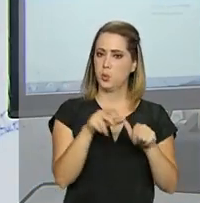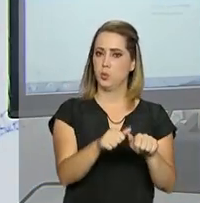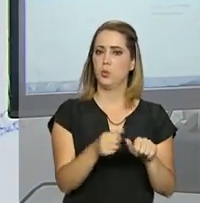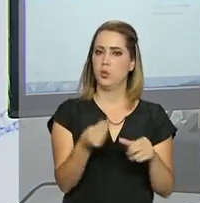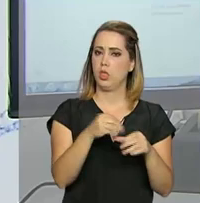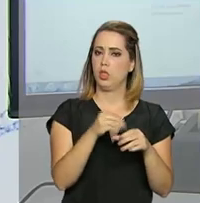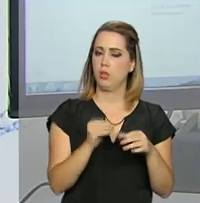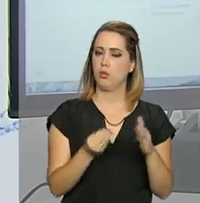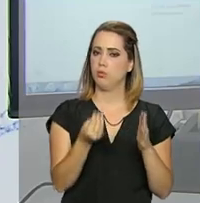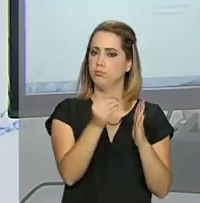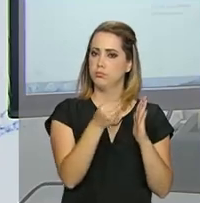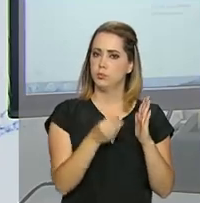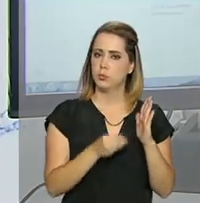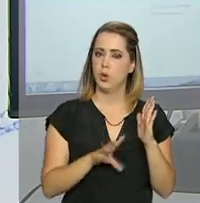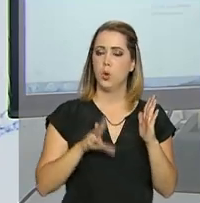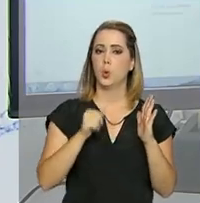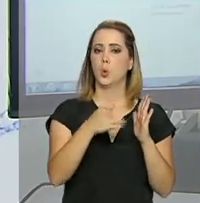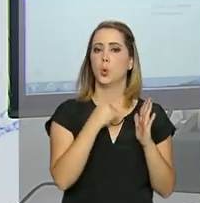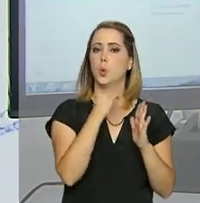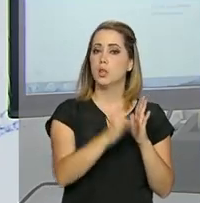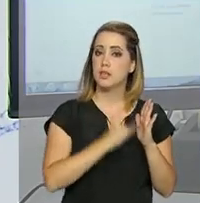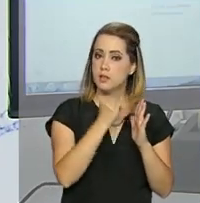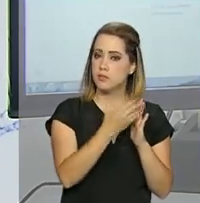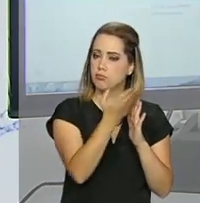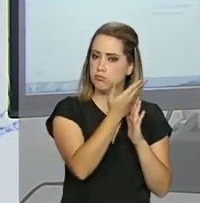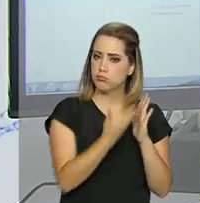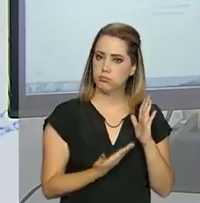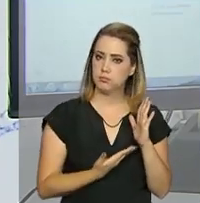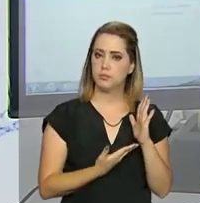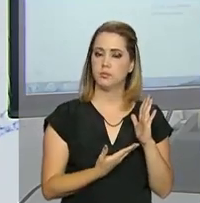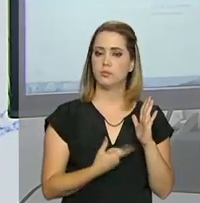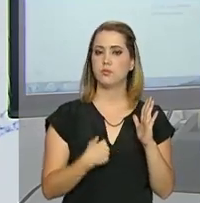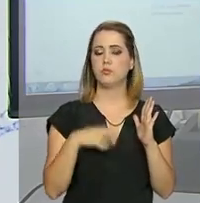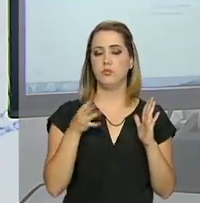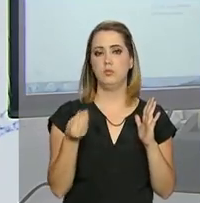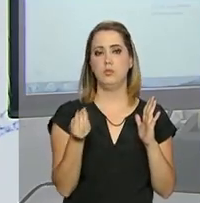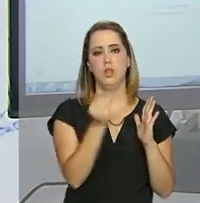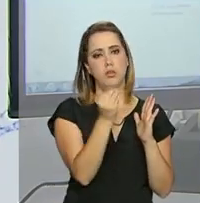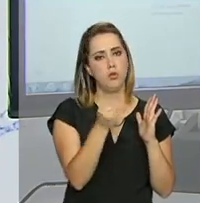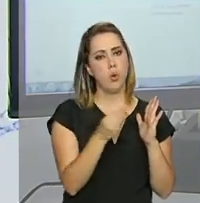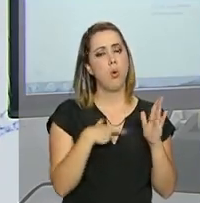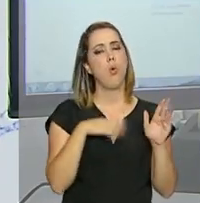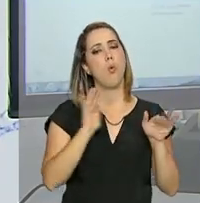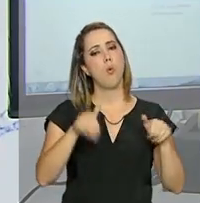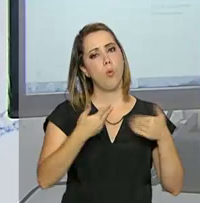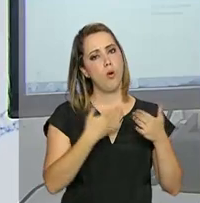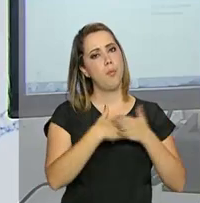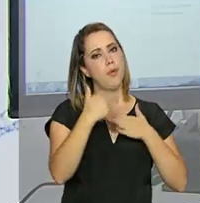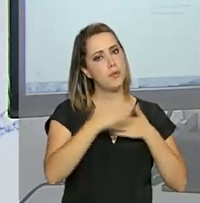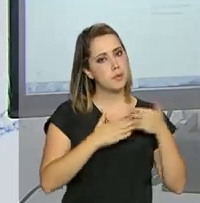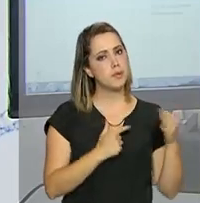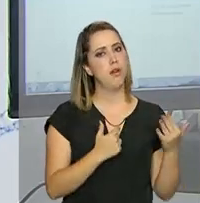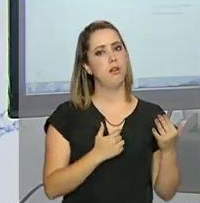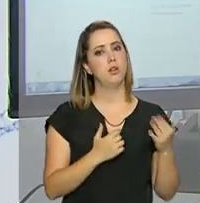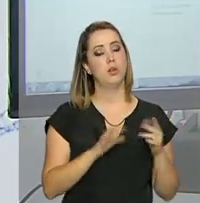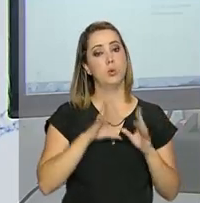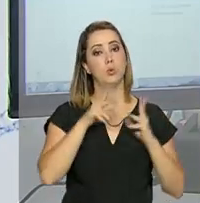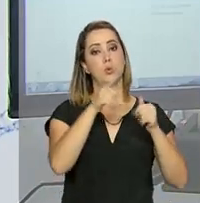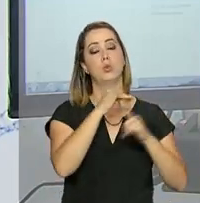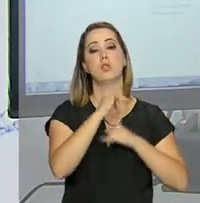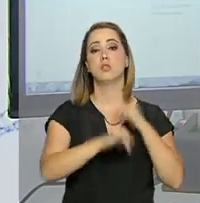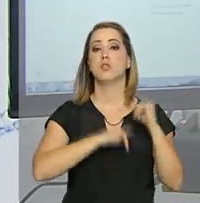dentro desse cadastro, ele vai colocar as informações pessoais, as informações profissionais e também informações que vai